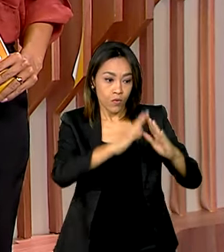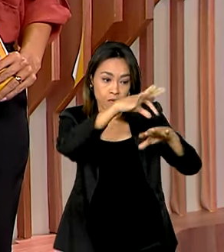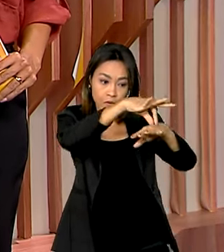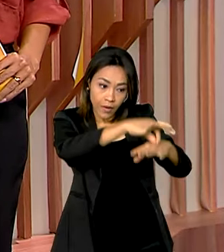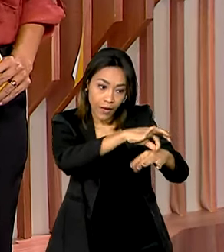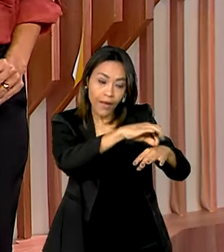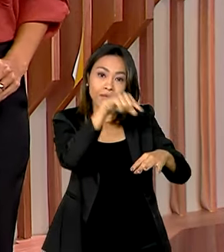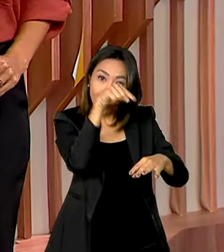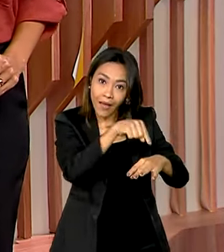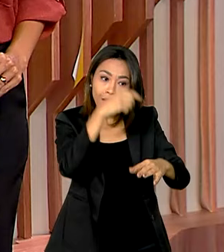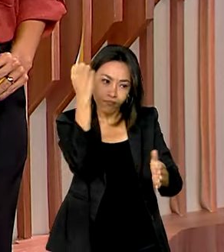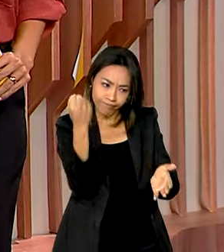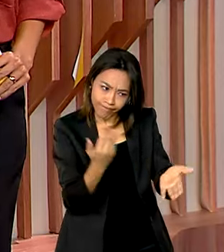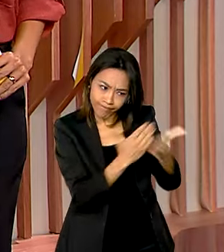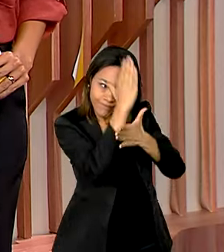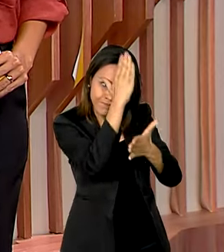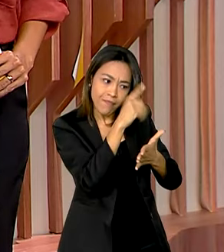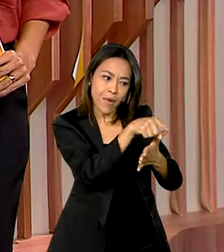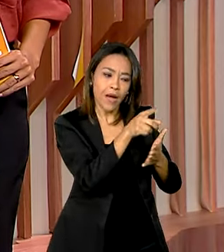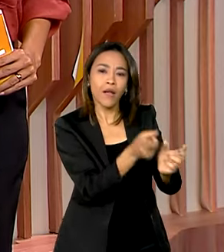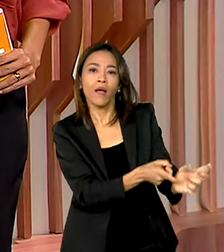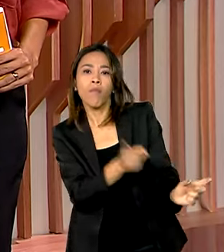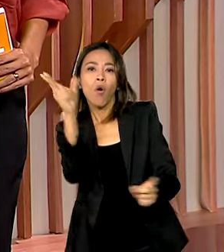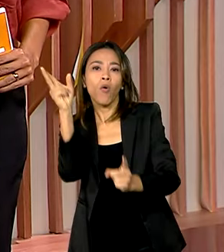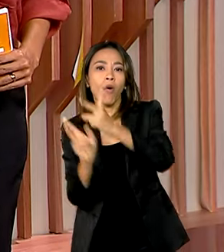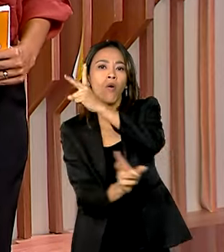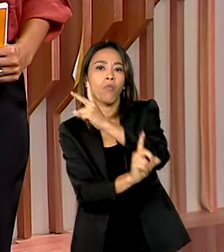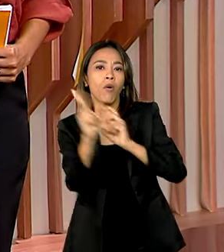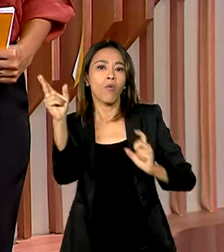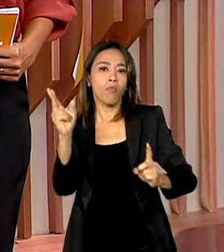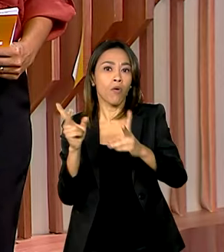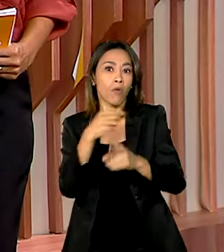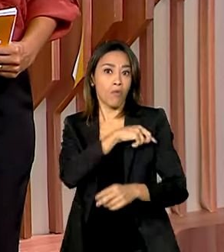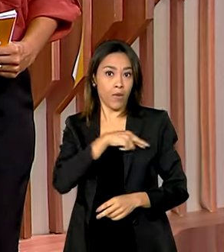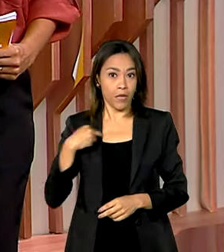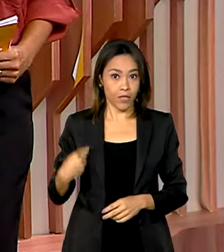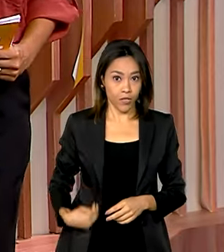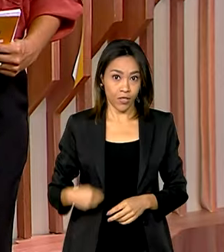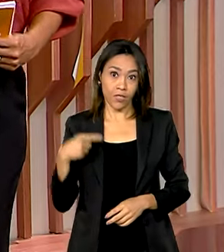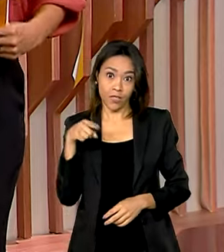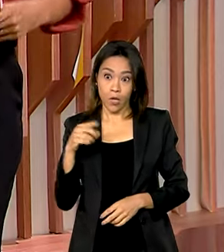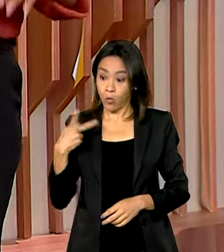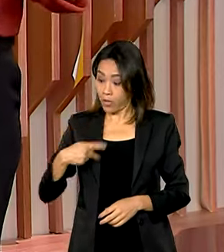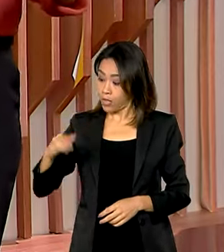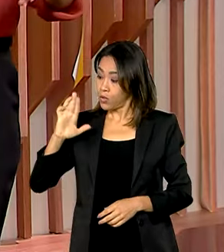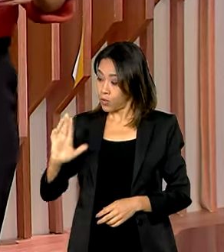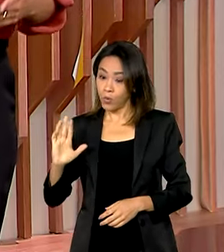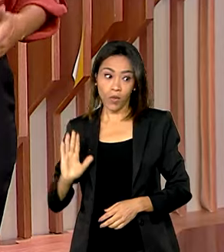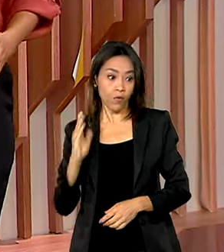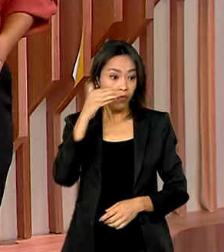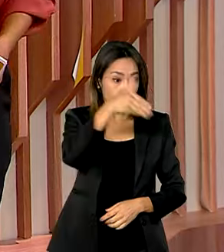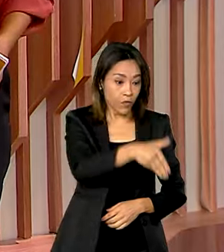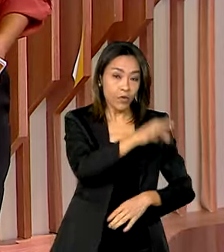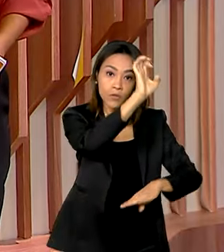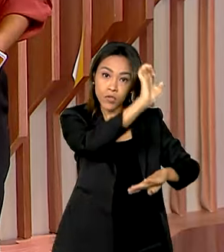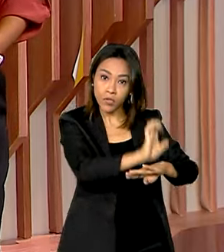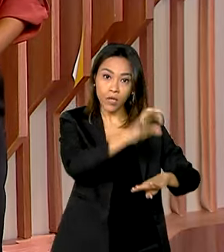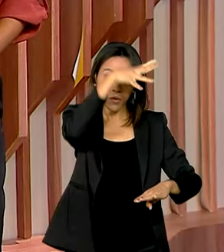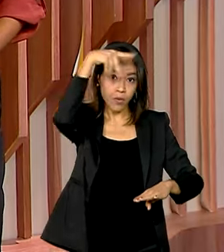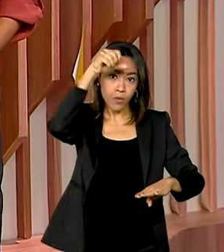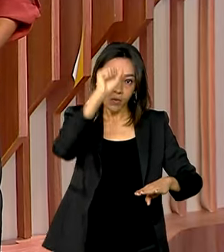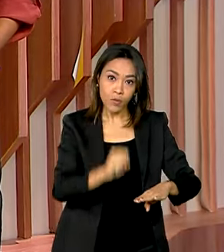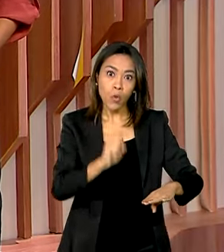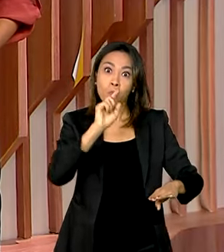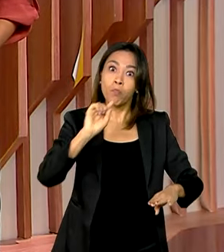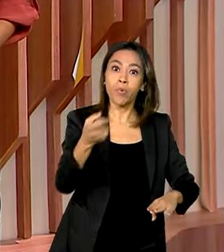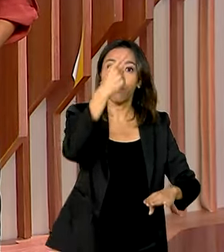vender para a China. Em Campo Grande, no Mato Grosso do Sul, o presidente Lula acompanhou o envio do primeiro embarque de